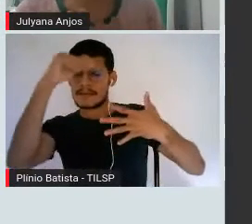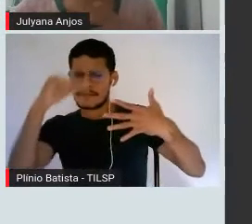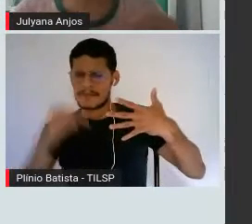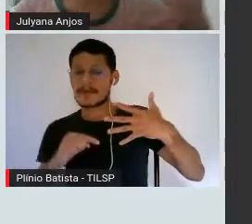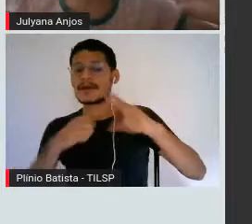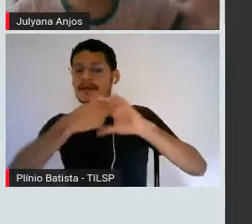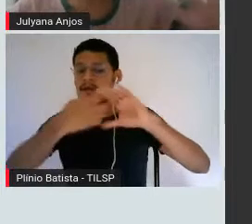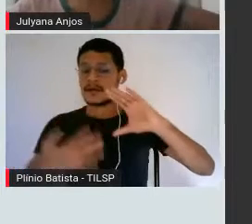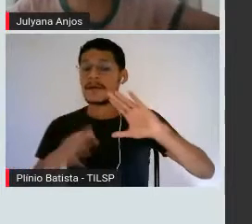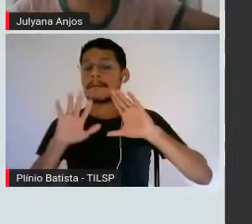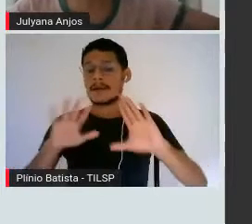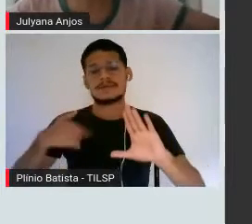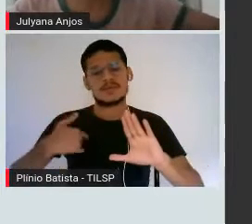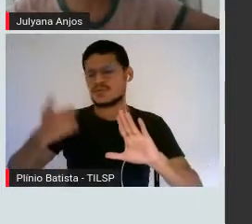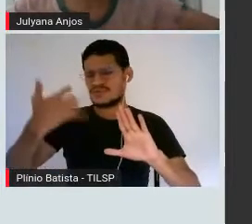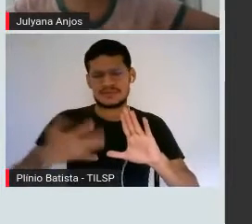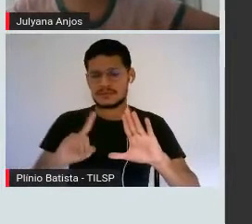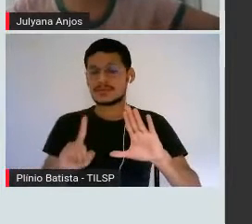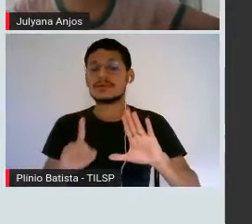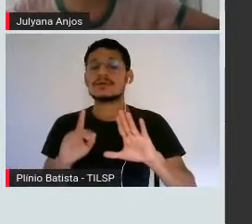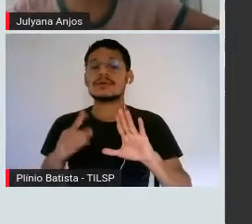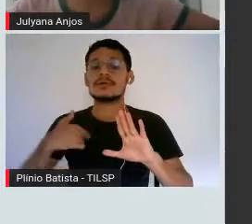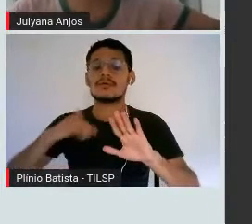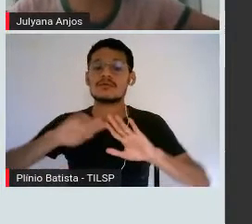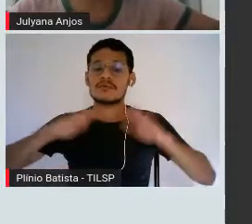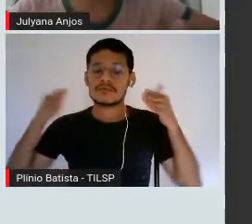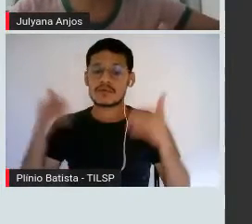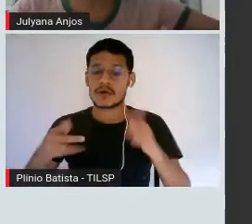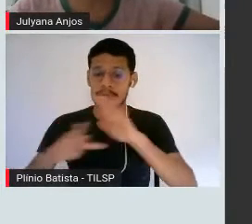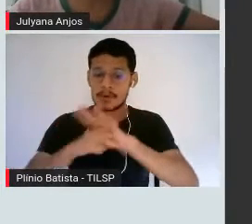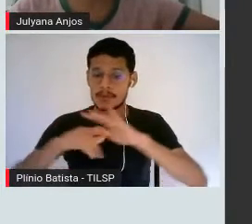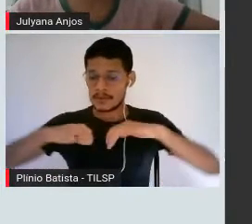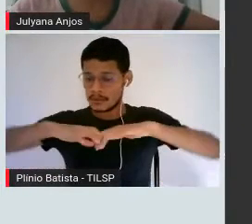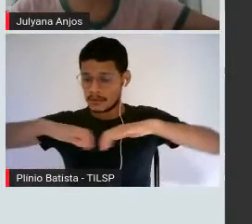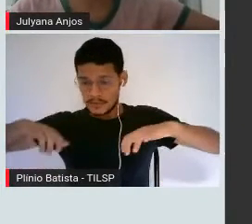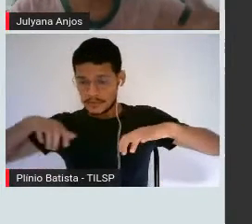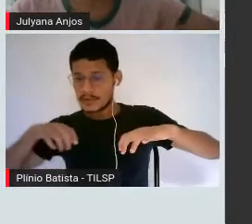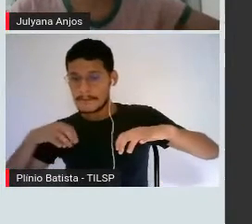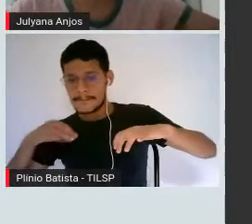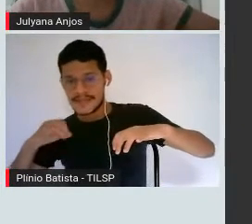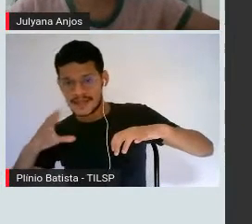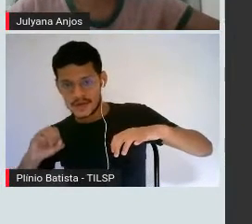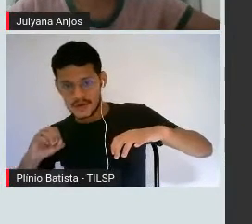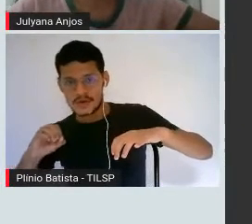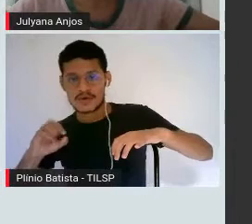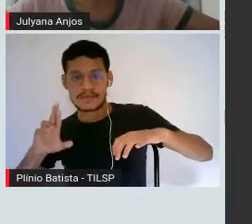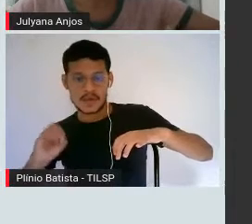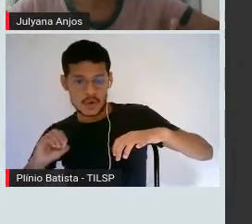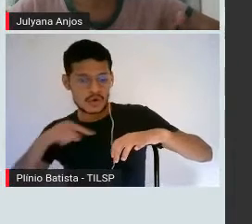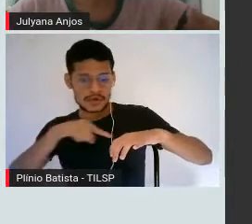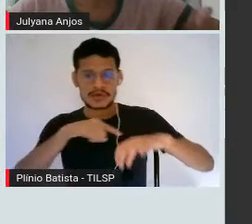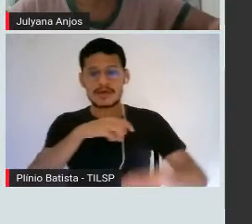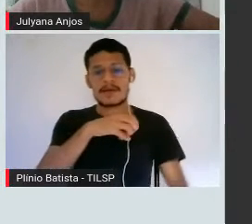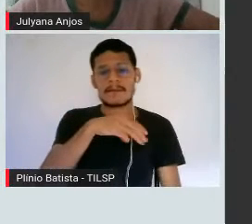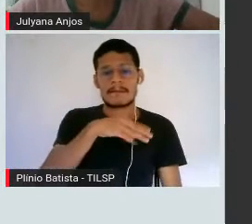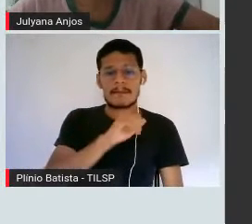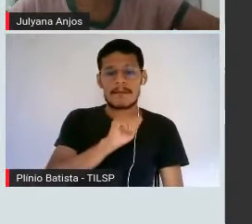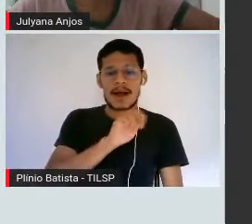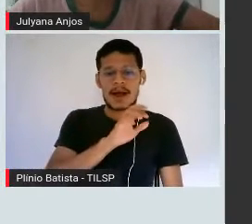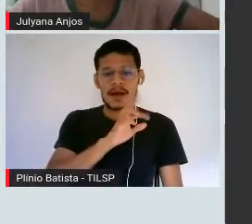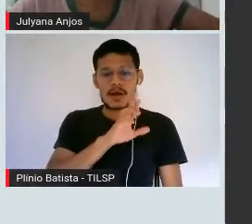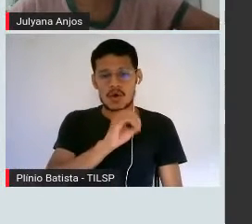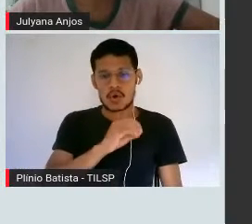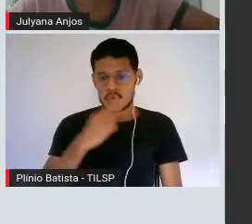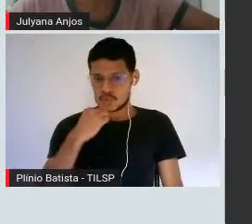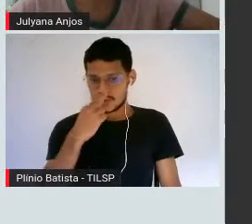Eu só quero focar justamente nessa divisão de micronutrientes e macronutrientes. Os micronutrientes, eles são aqueles nutrientes